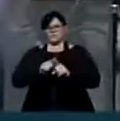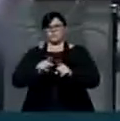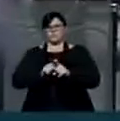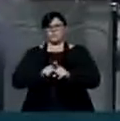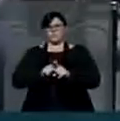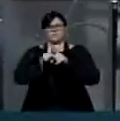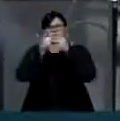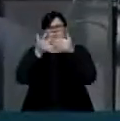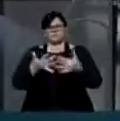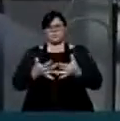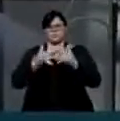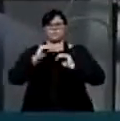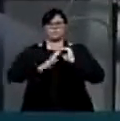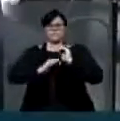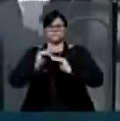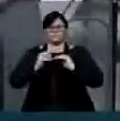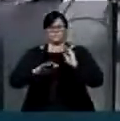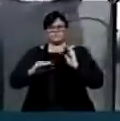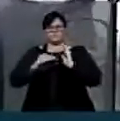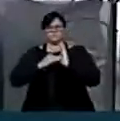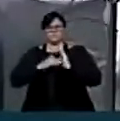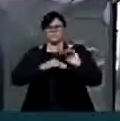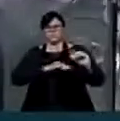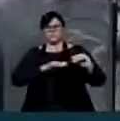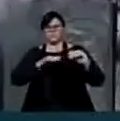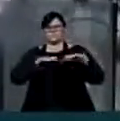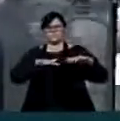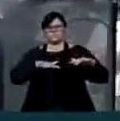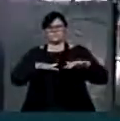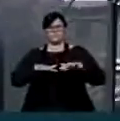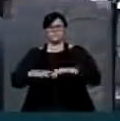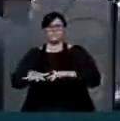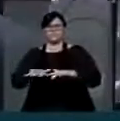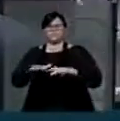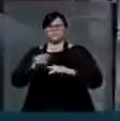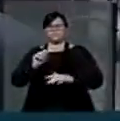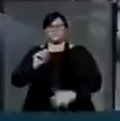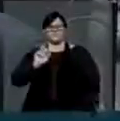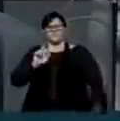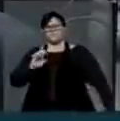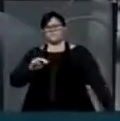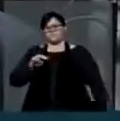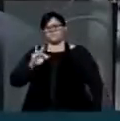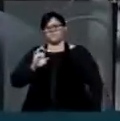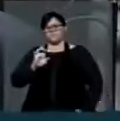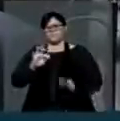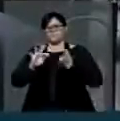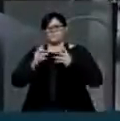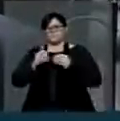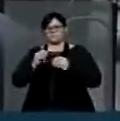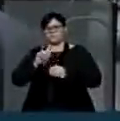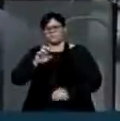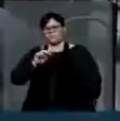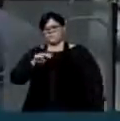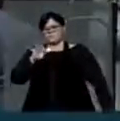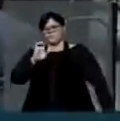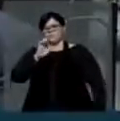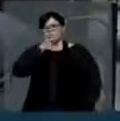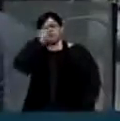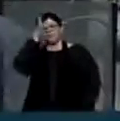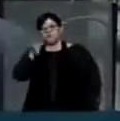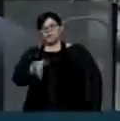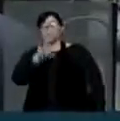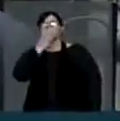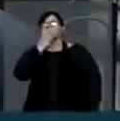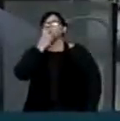para até ir ao auditório Nereu Ramos, onde estão todos os agentes de saúde lá, e aí nós temos a certeza que com a ida do senhor